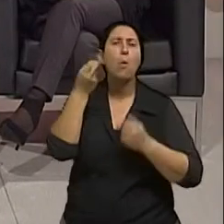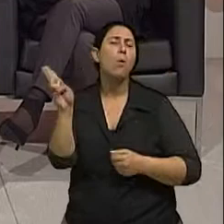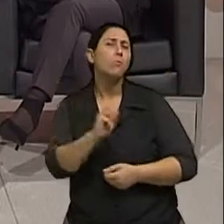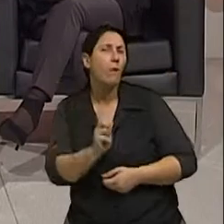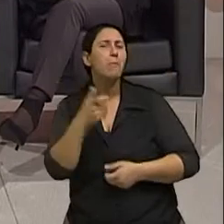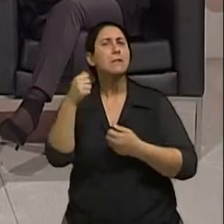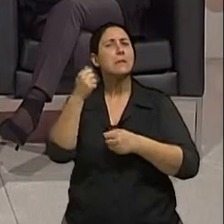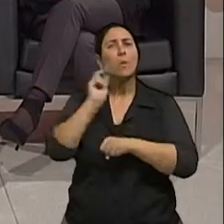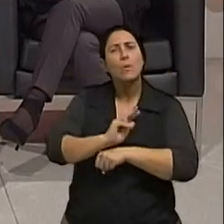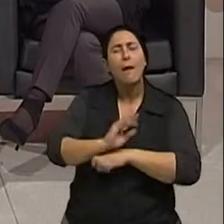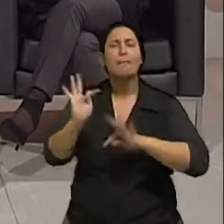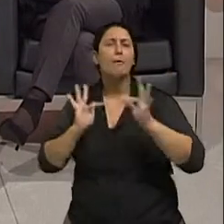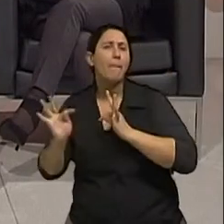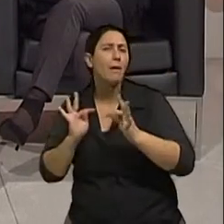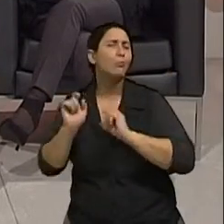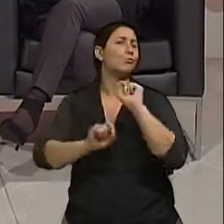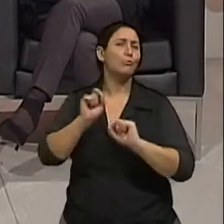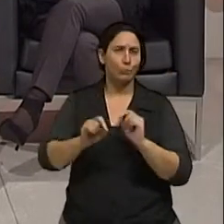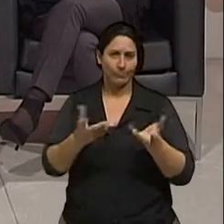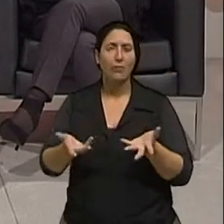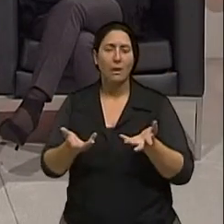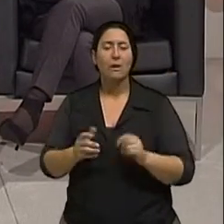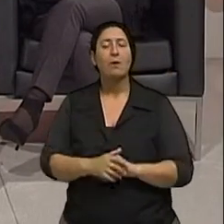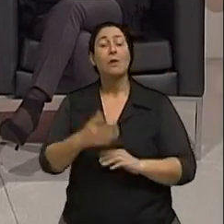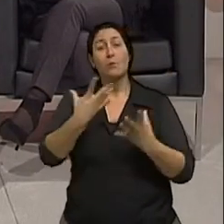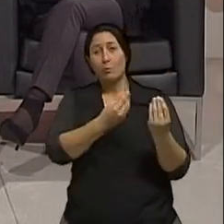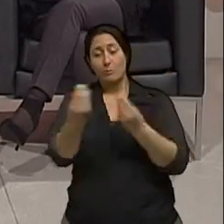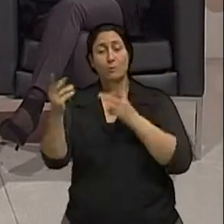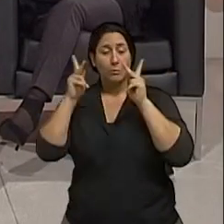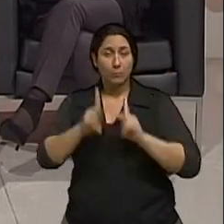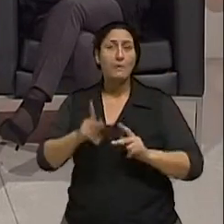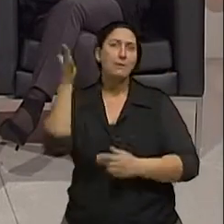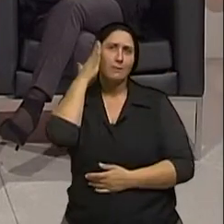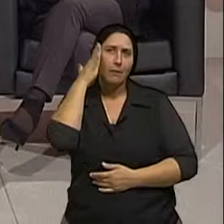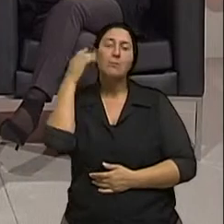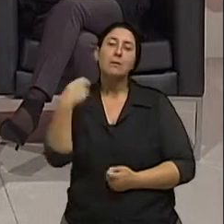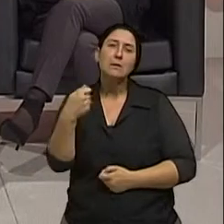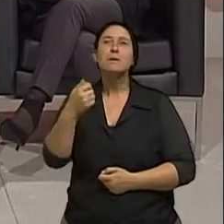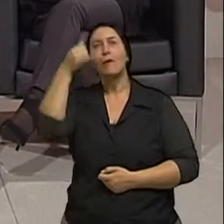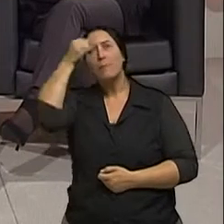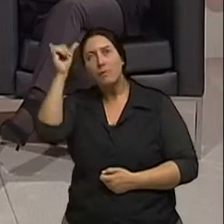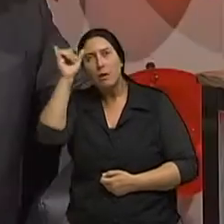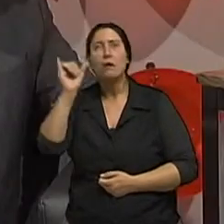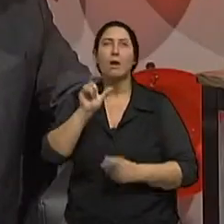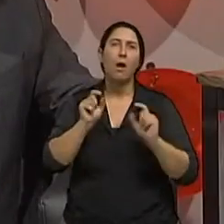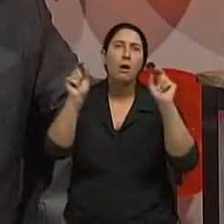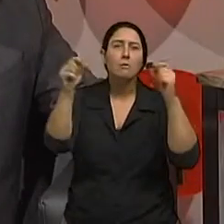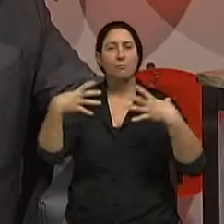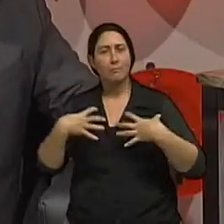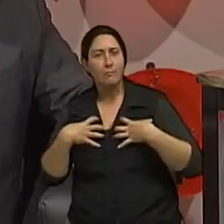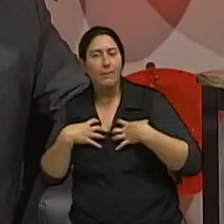exatamente. Deveria, assim como a gente tem na população o conhecimento de que tem que se fazer prevenção para câncer de mama,